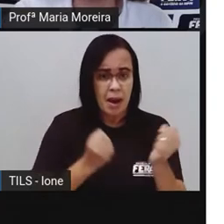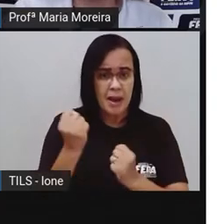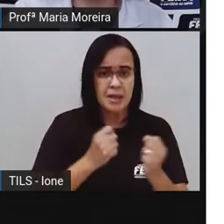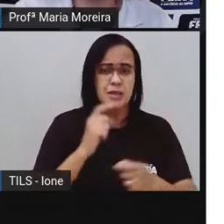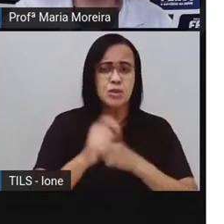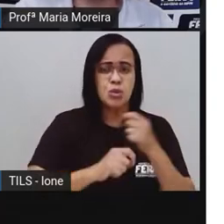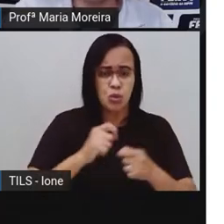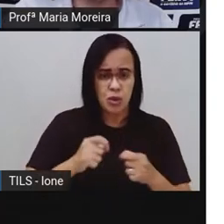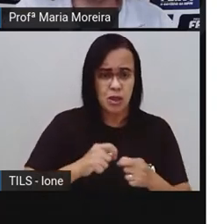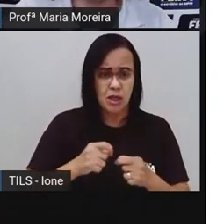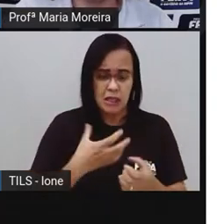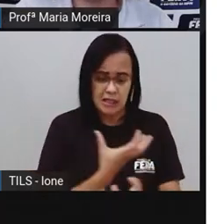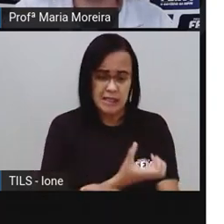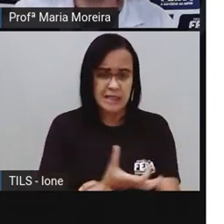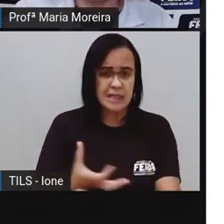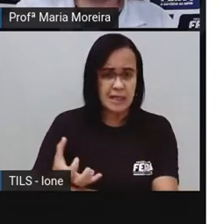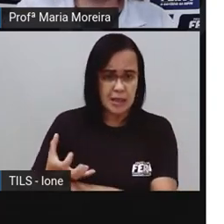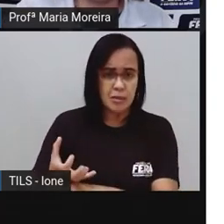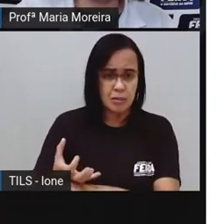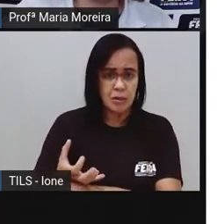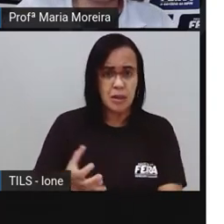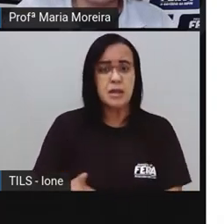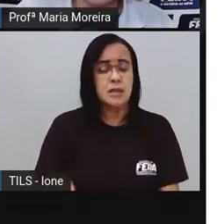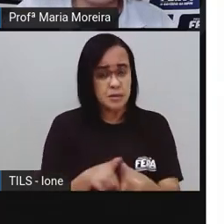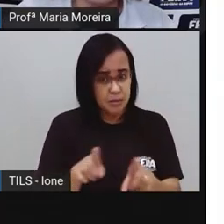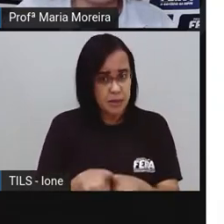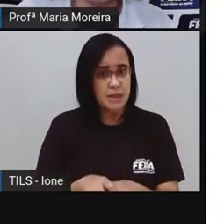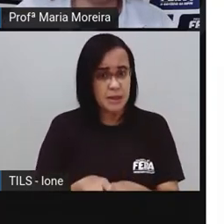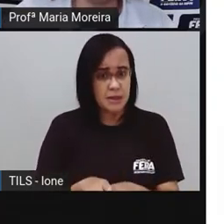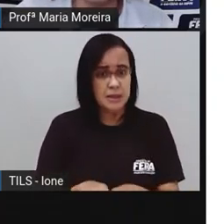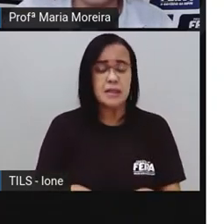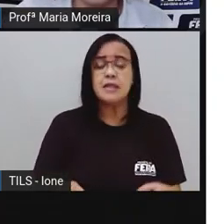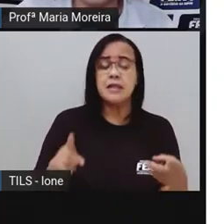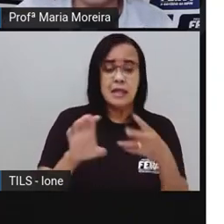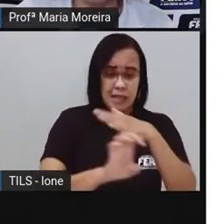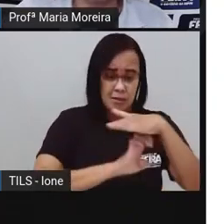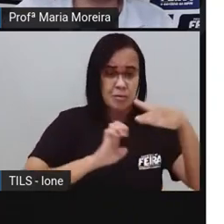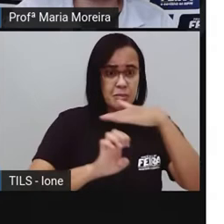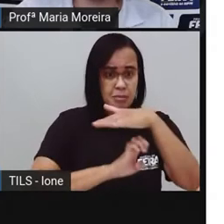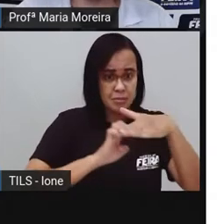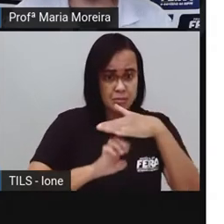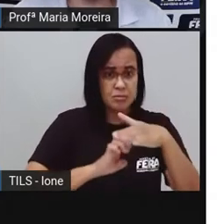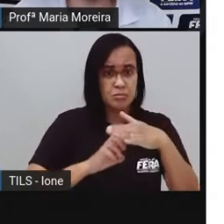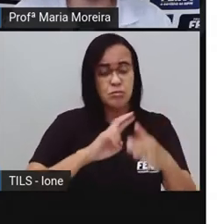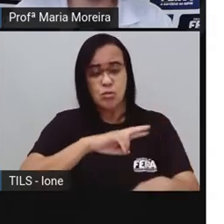ruídos industriais também. Tem equipamentos, né? Nas indústrias, né?